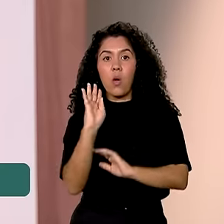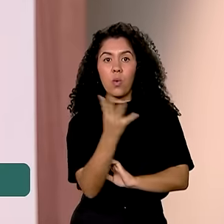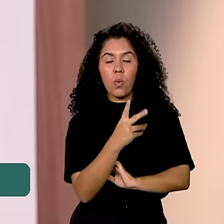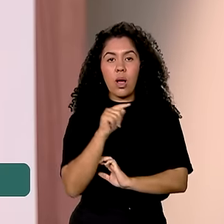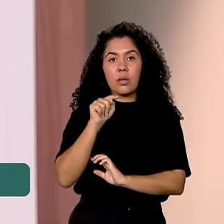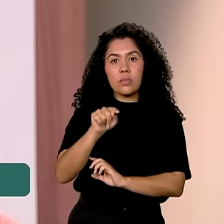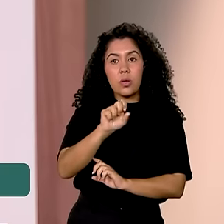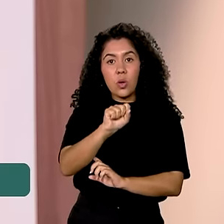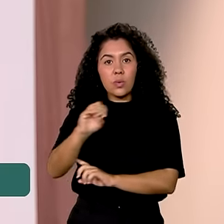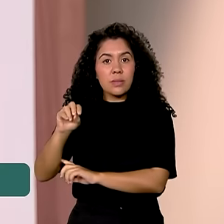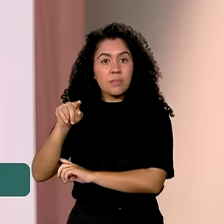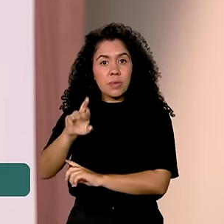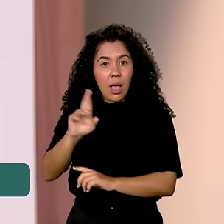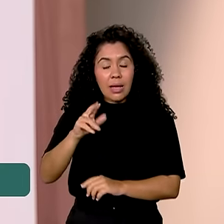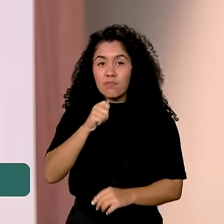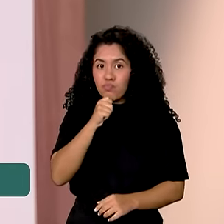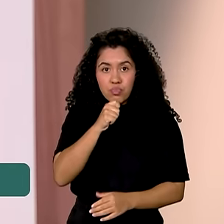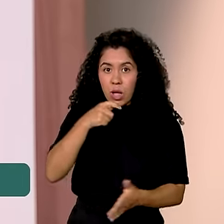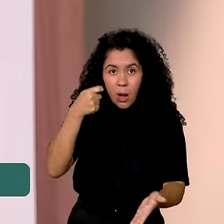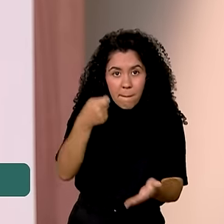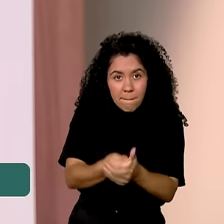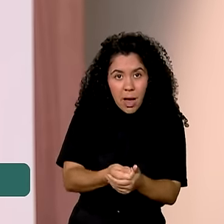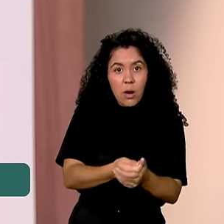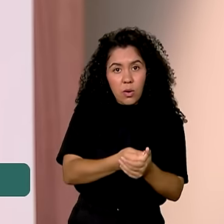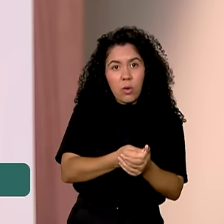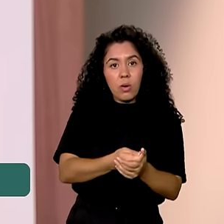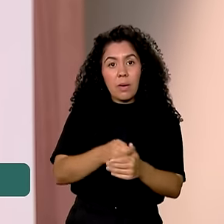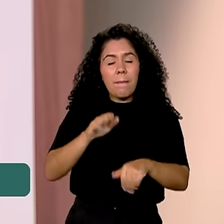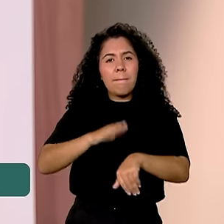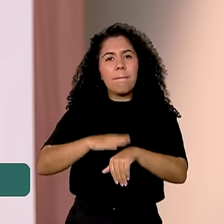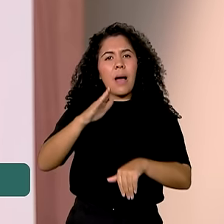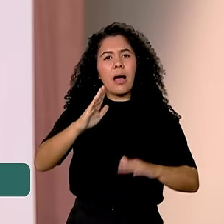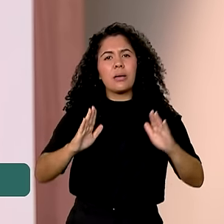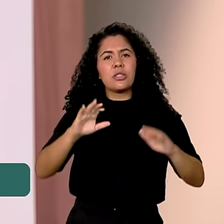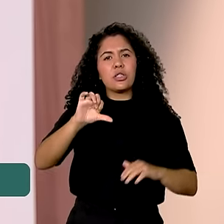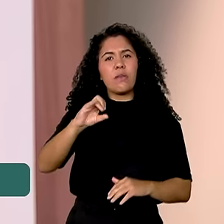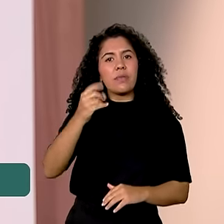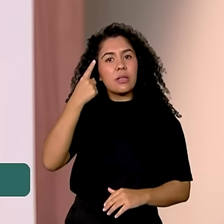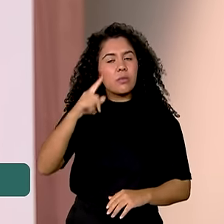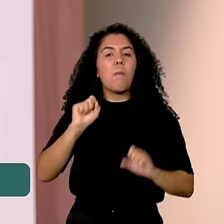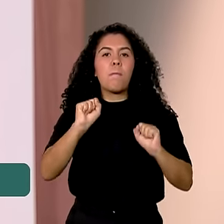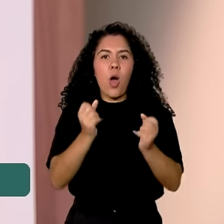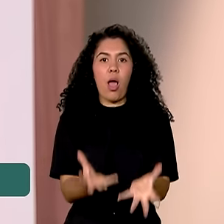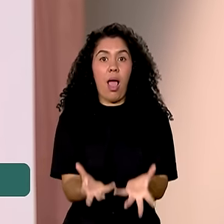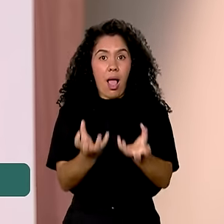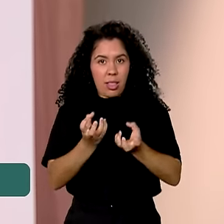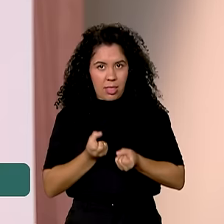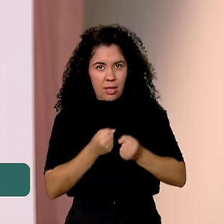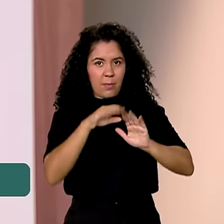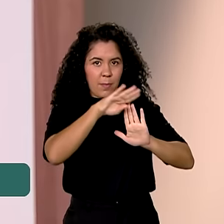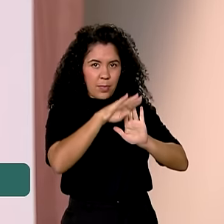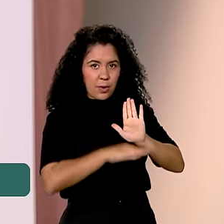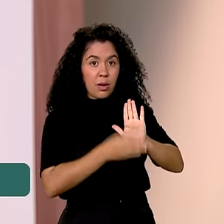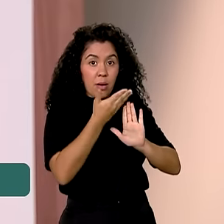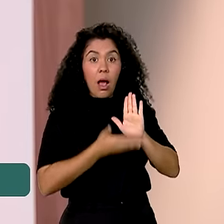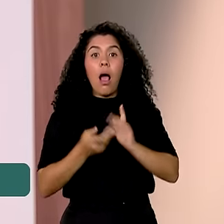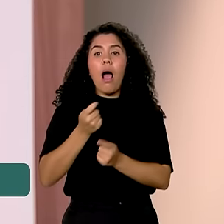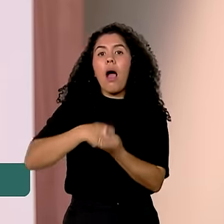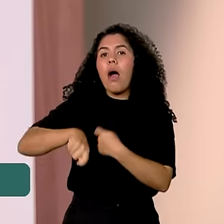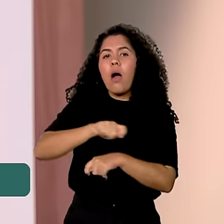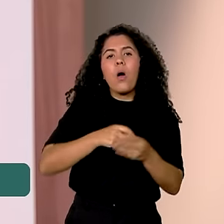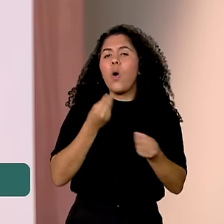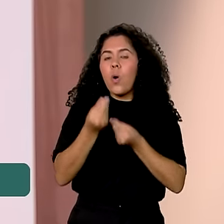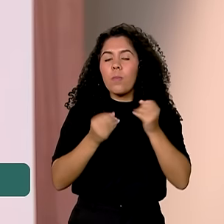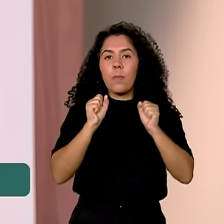reais que estejam sem pagar as contas há mais de 90 dias podem aderir ao programa. As renegociações podem ser